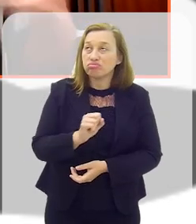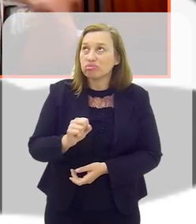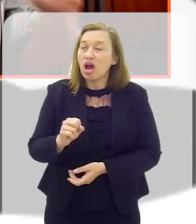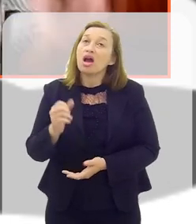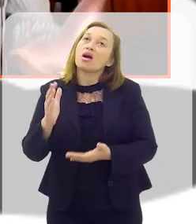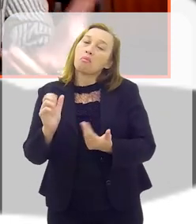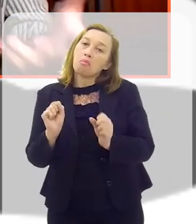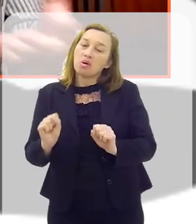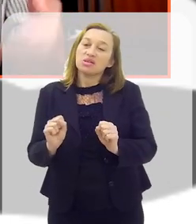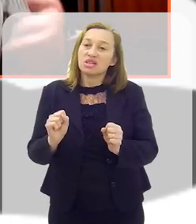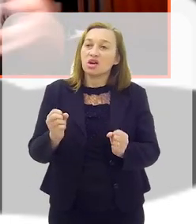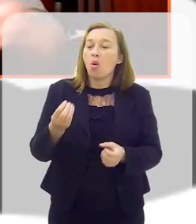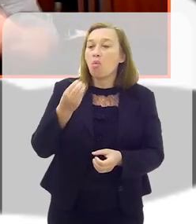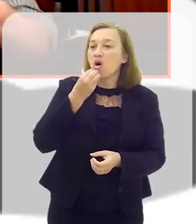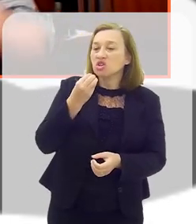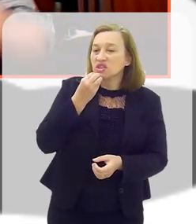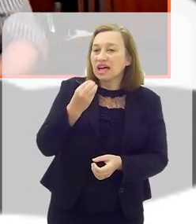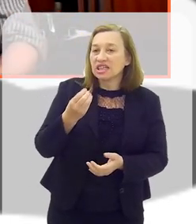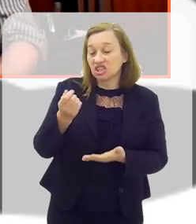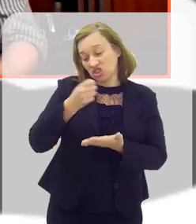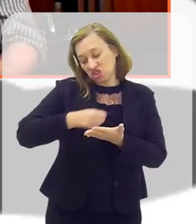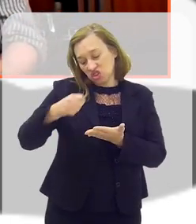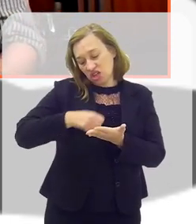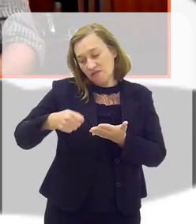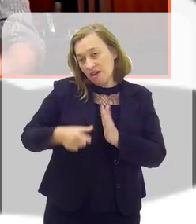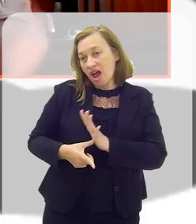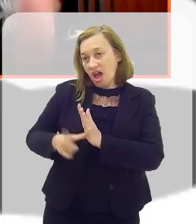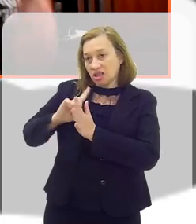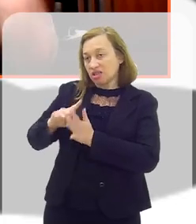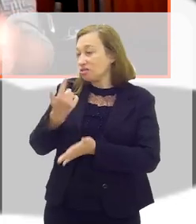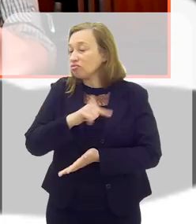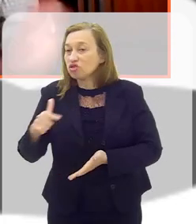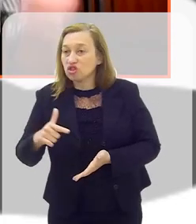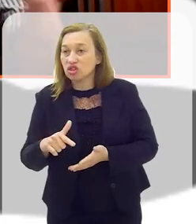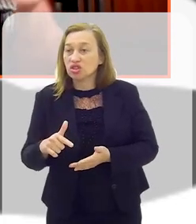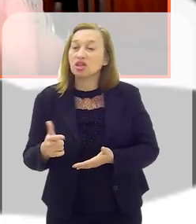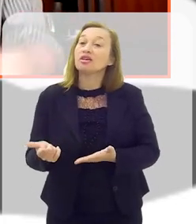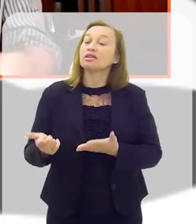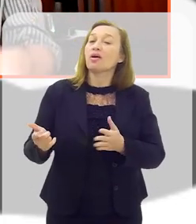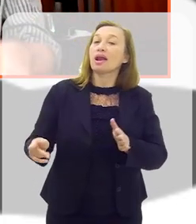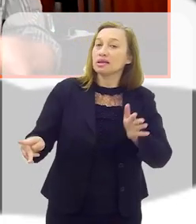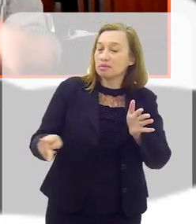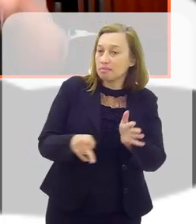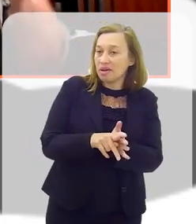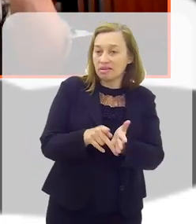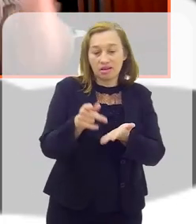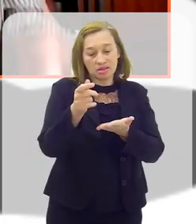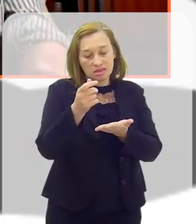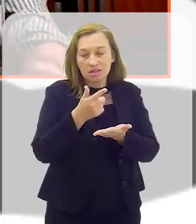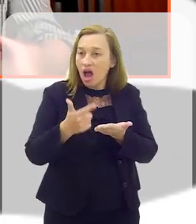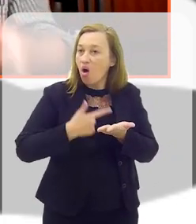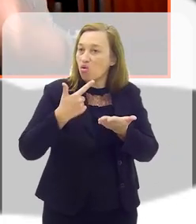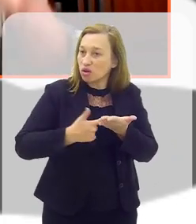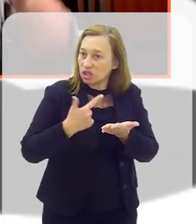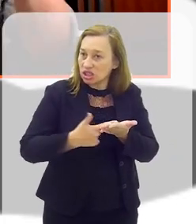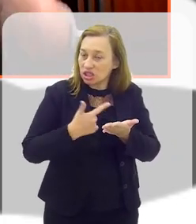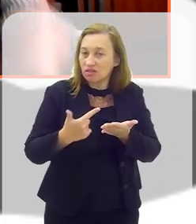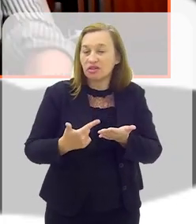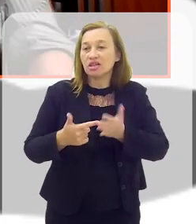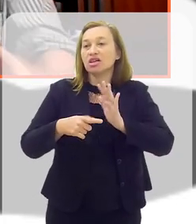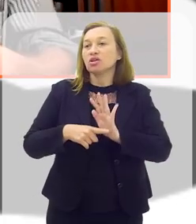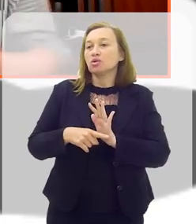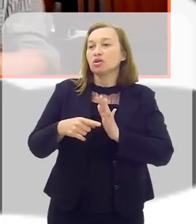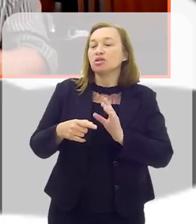oportunidade de escrever. E aqui elas estão presentes num livro. Então, elas vão, fazem parte do livro, tem lançamento do livro, tem